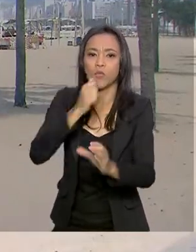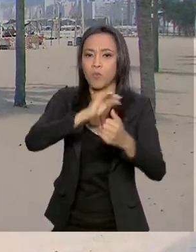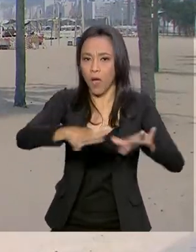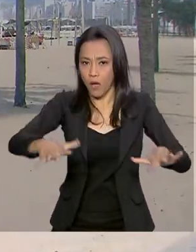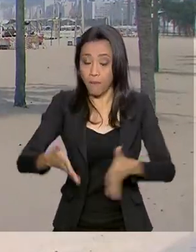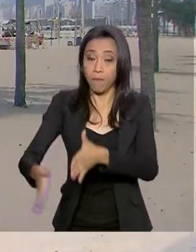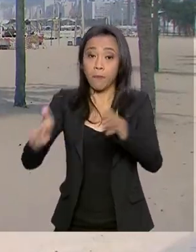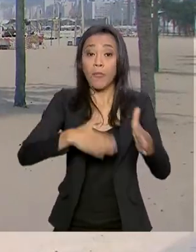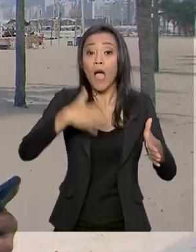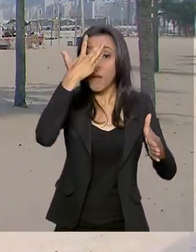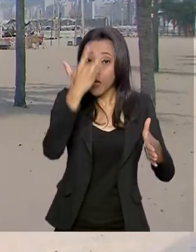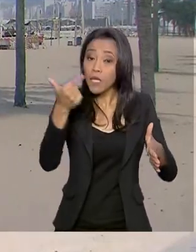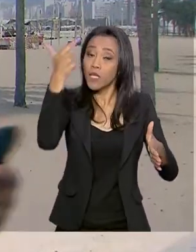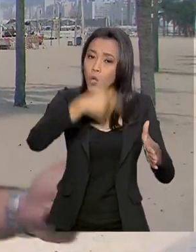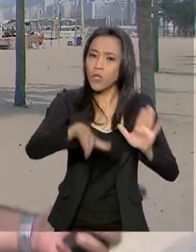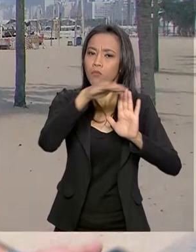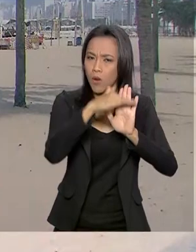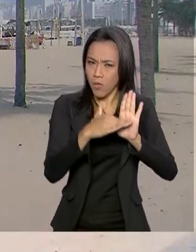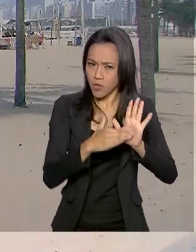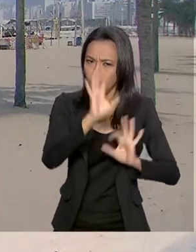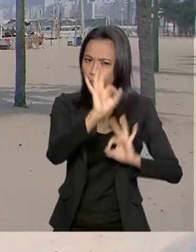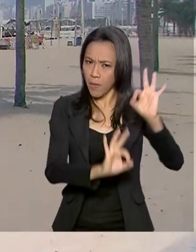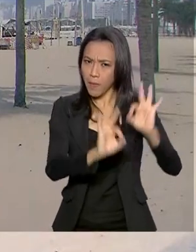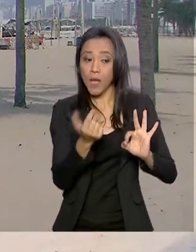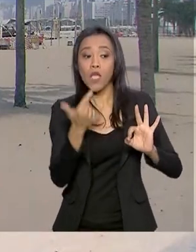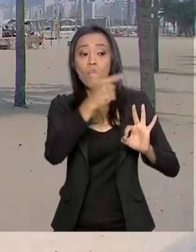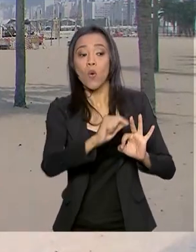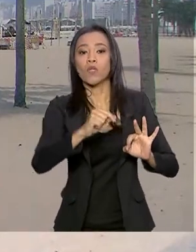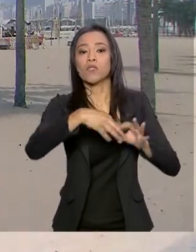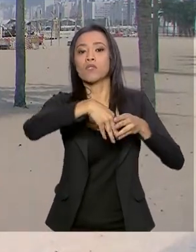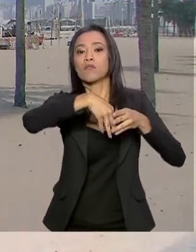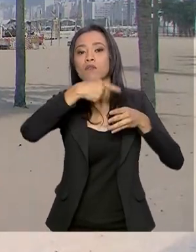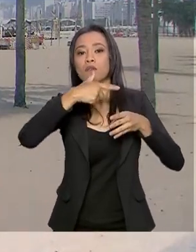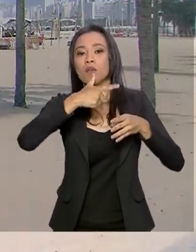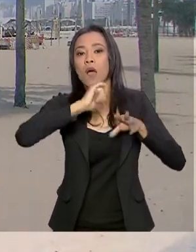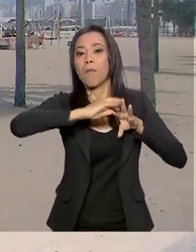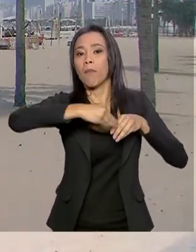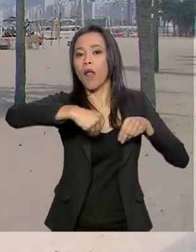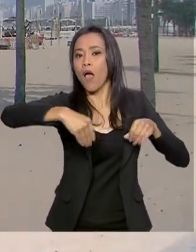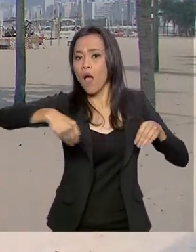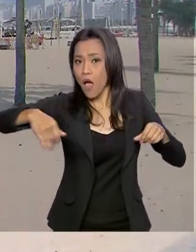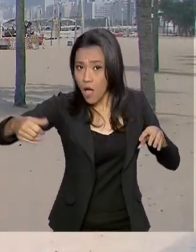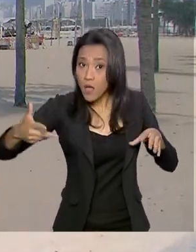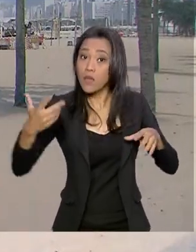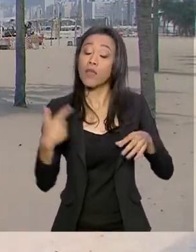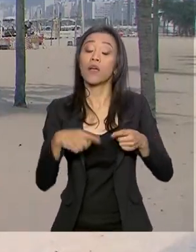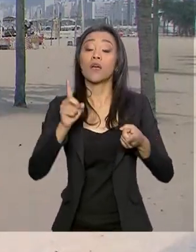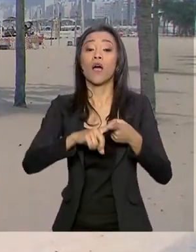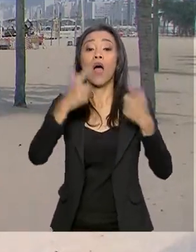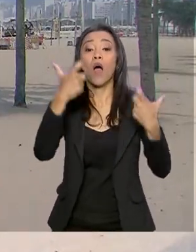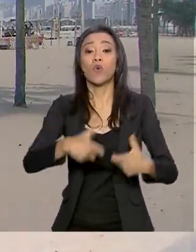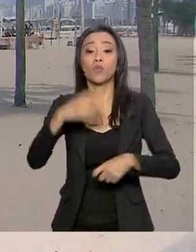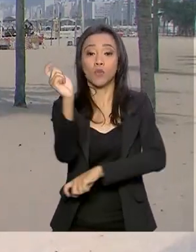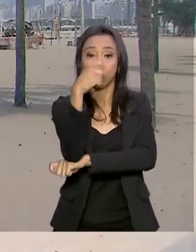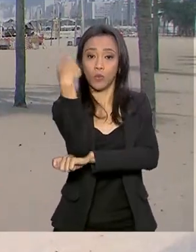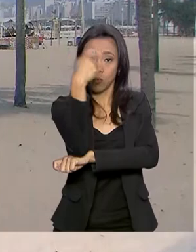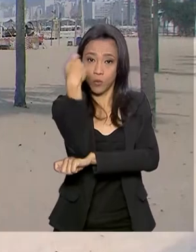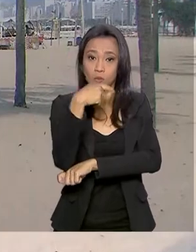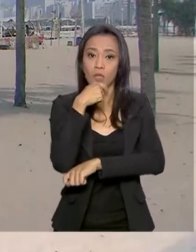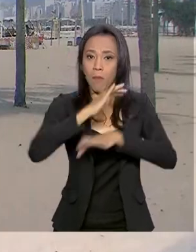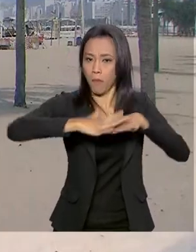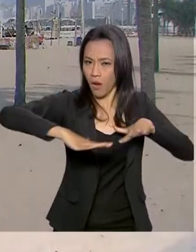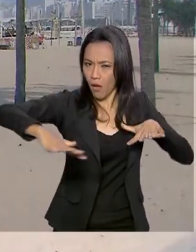prepara várias ações em outras praias do país. no Balneário Cassino, no Rio Grande do Sul, e também na